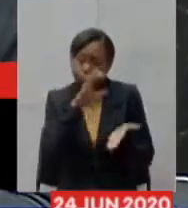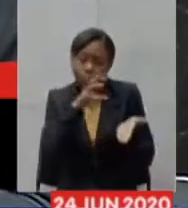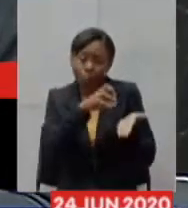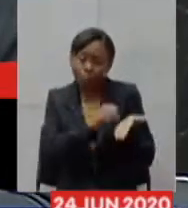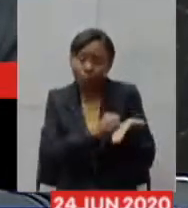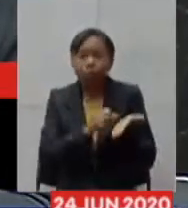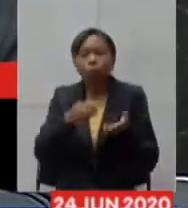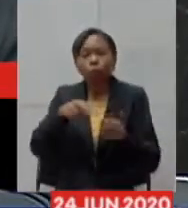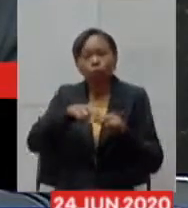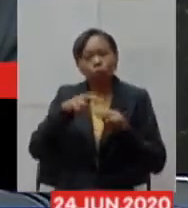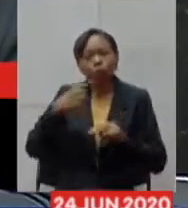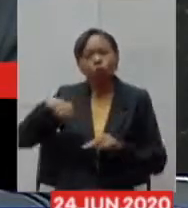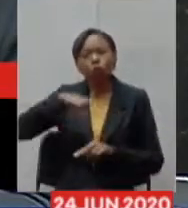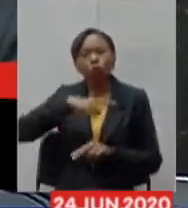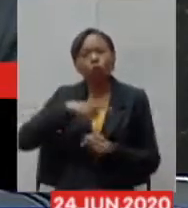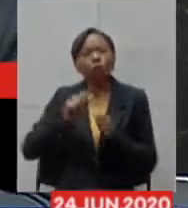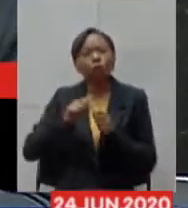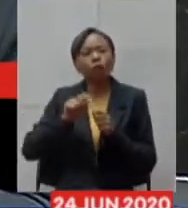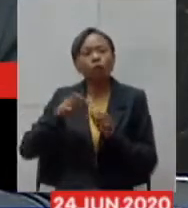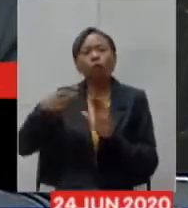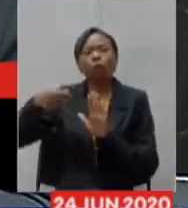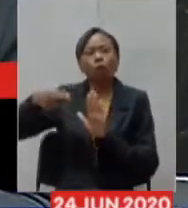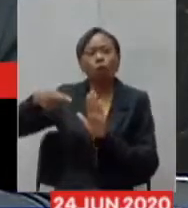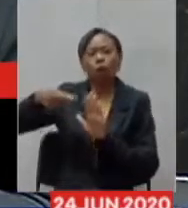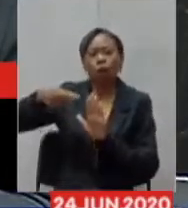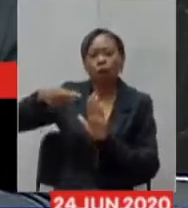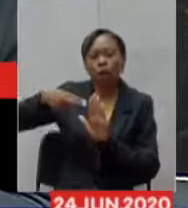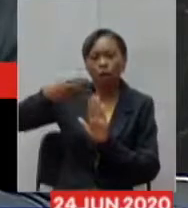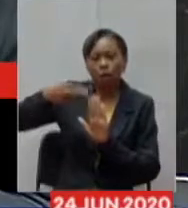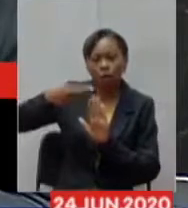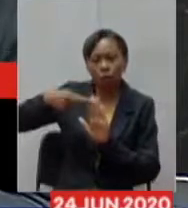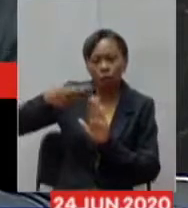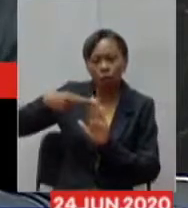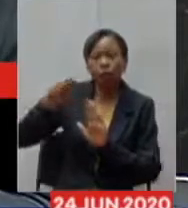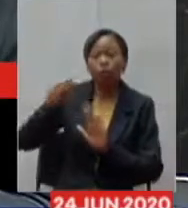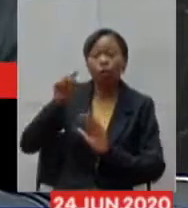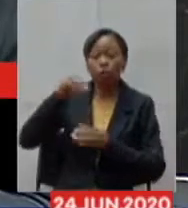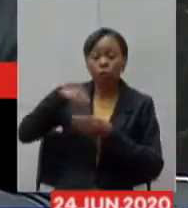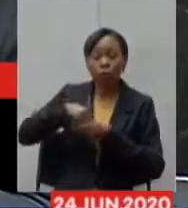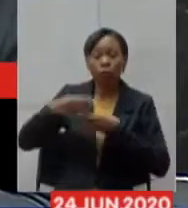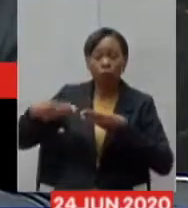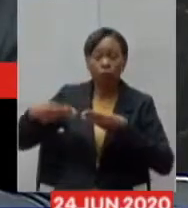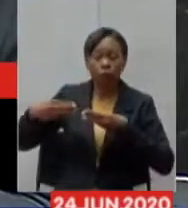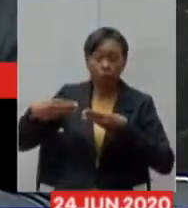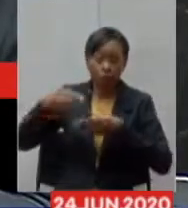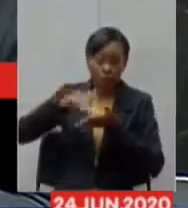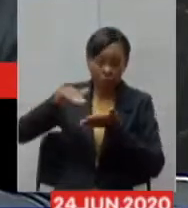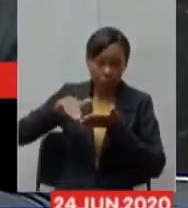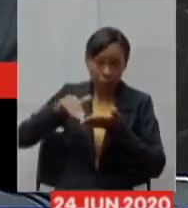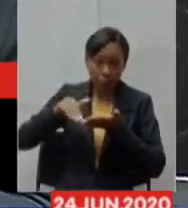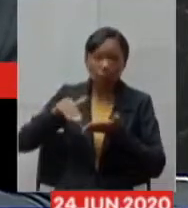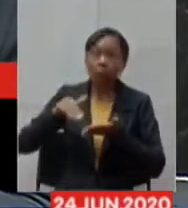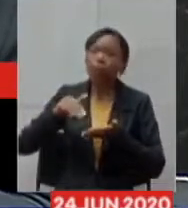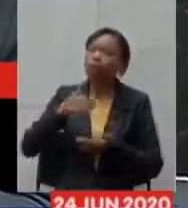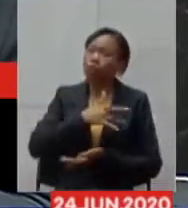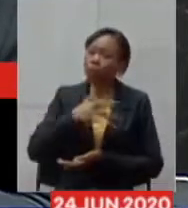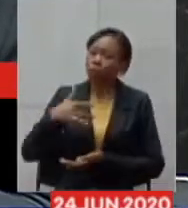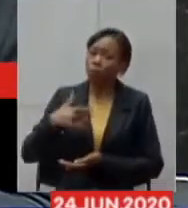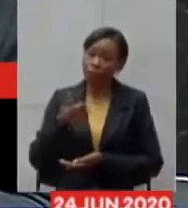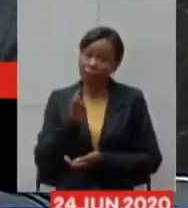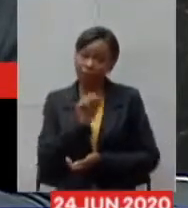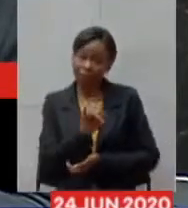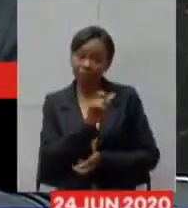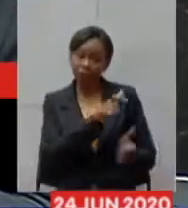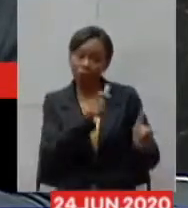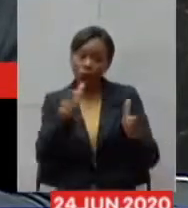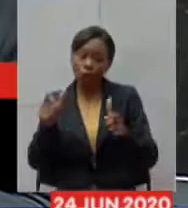resolução e um projeto na secretaria estadual de saúde ou seja hospitais que porventura não tenham tido